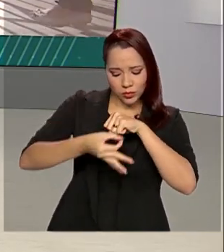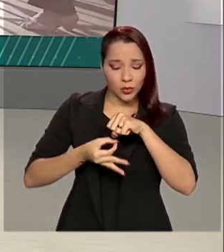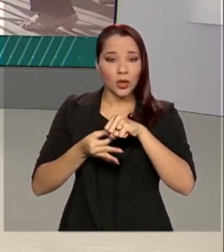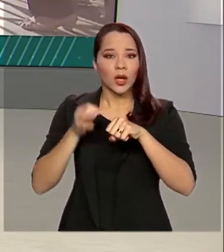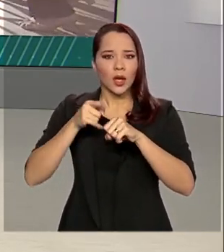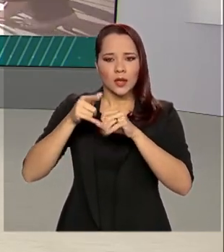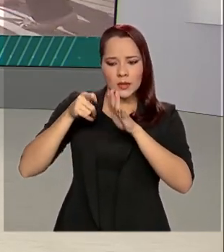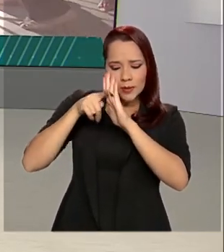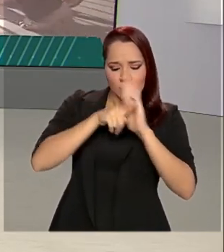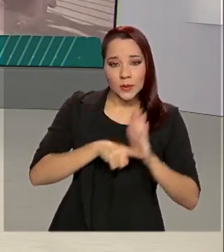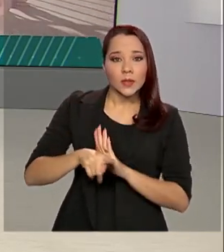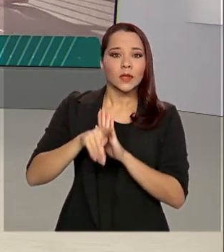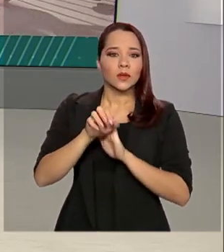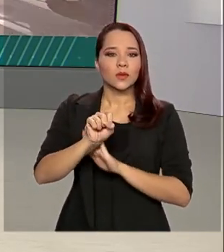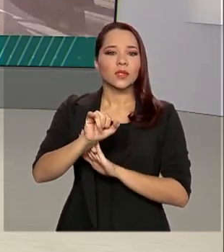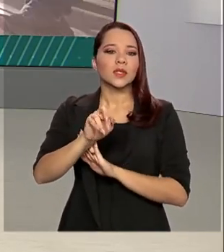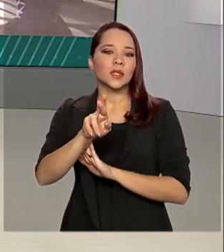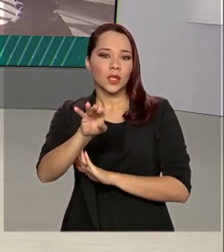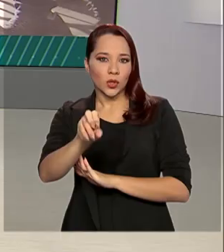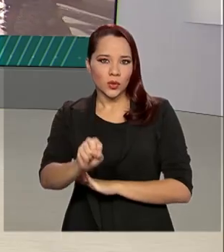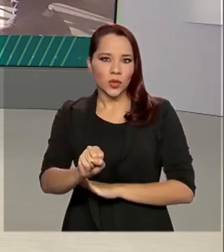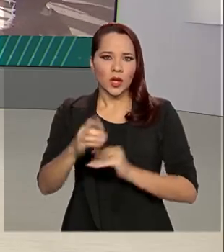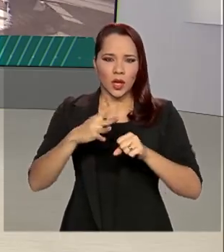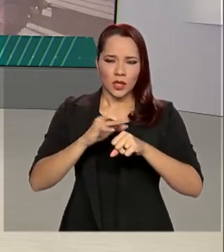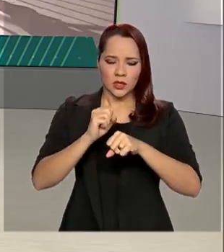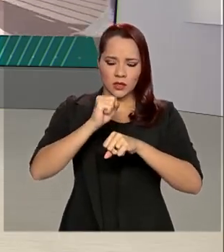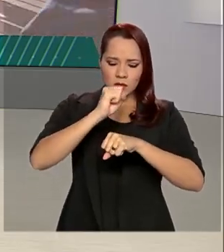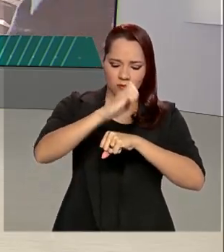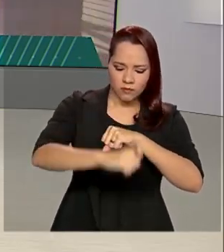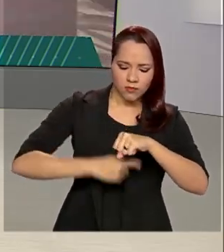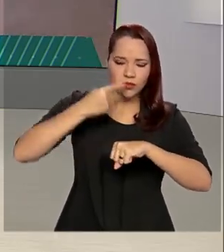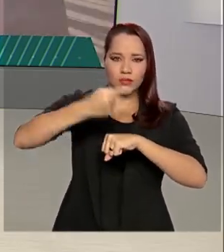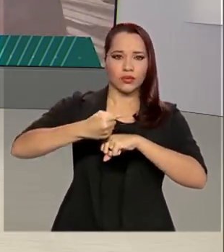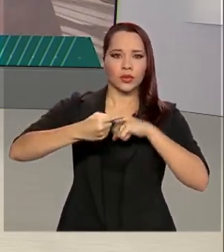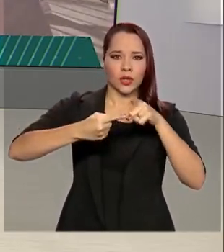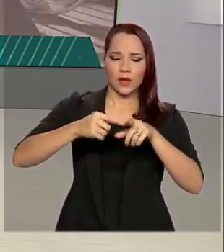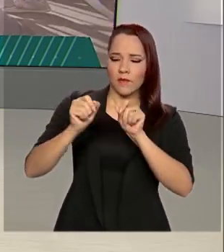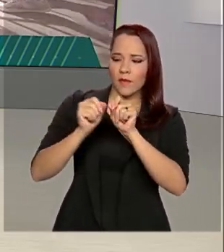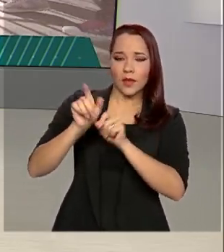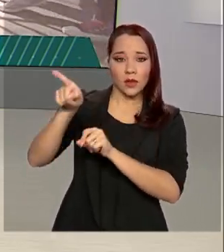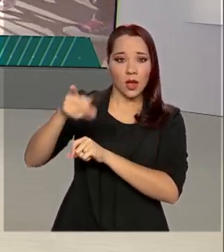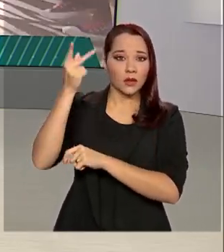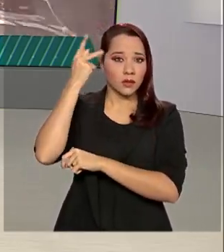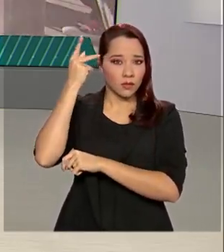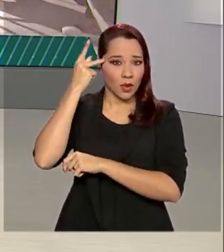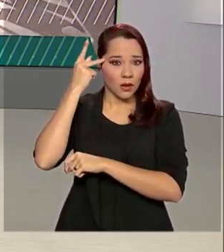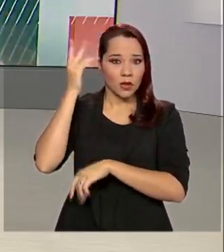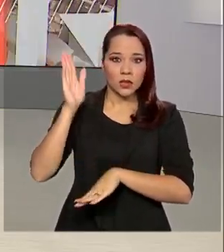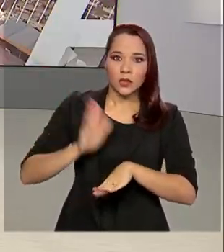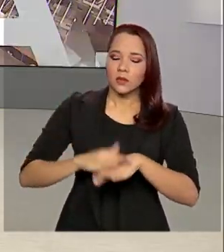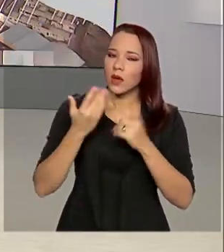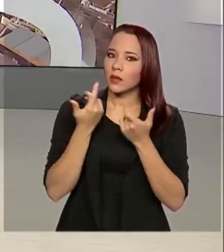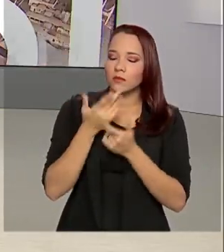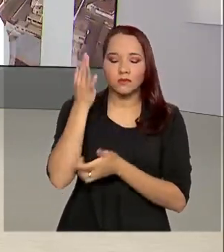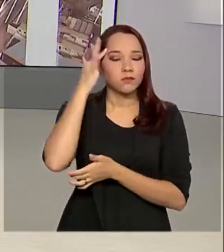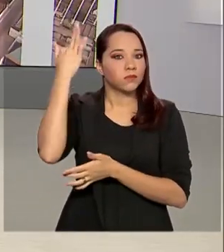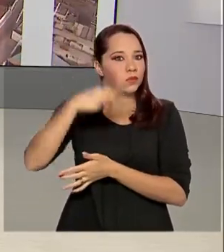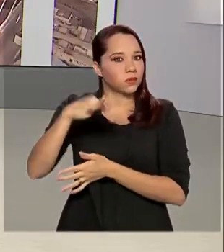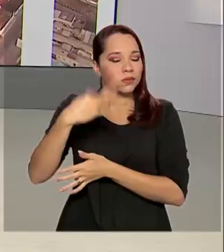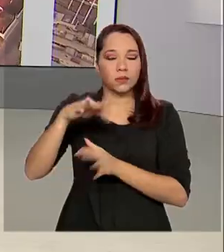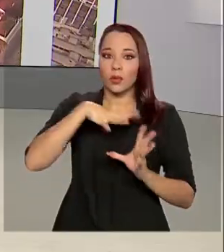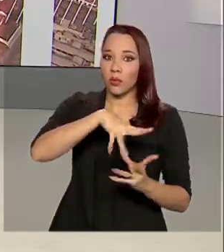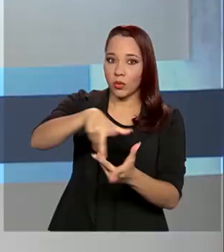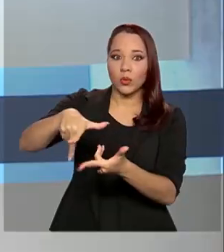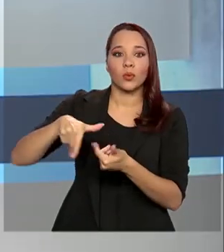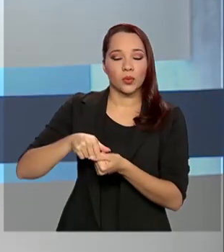mapeamento foi feito no Sirius, o acelerador de elétrons construído no interior de São Paulo e um dos mais avançados do mundo na